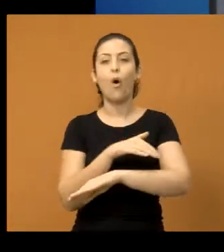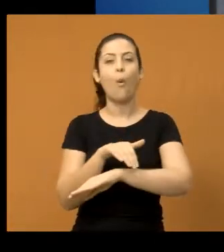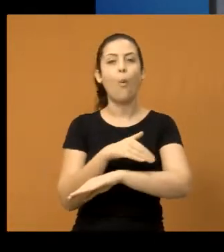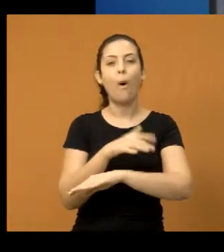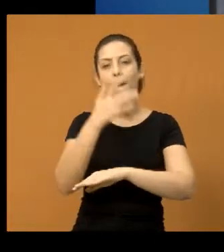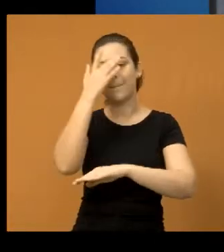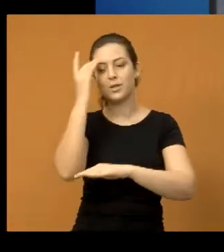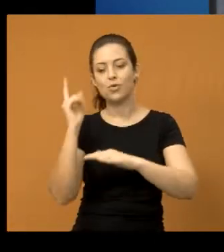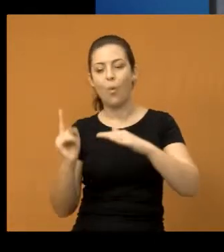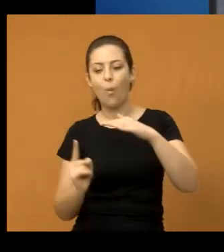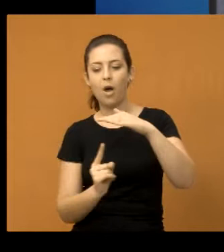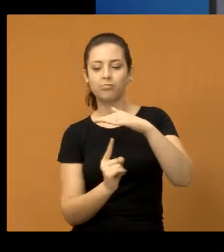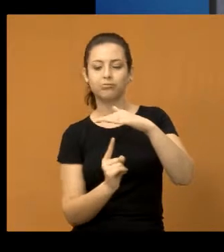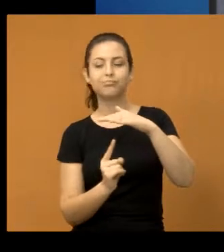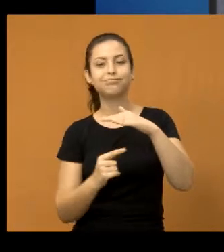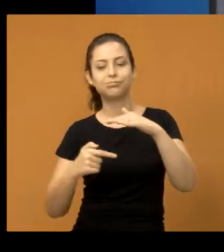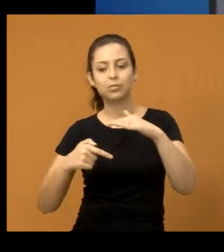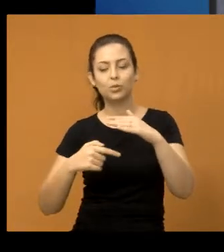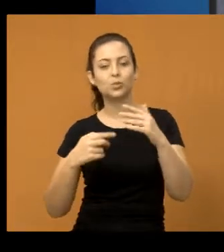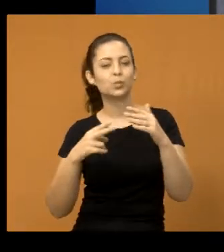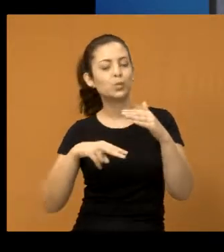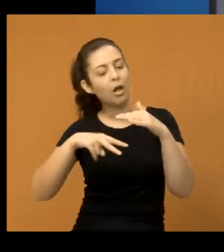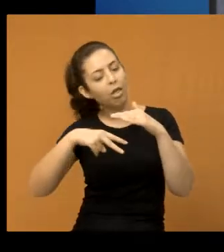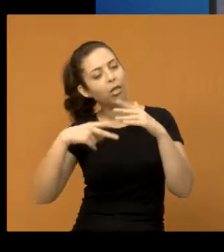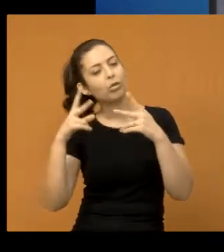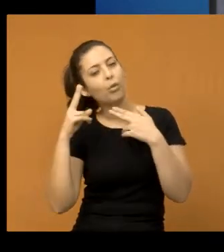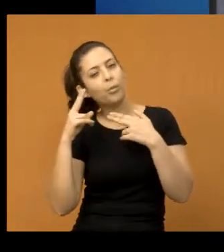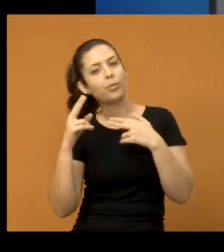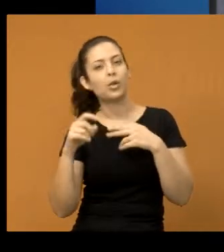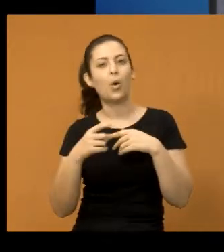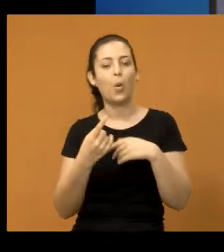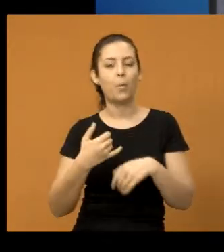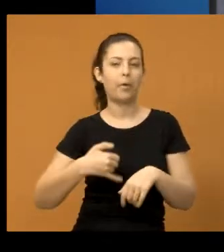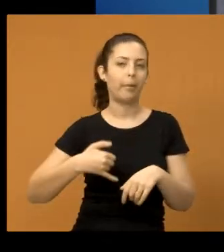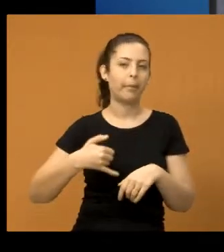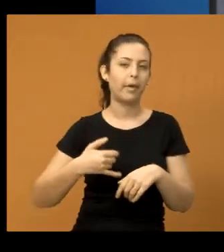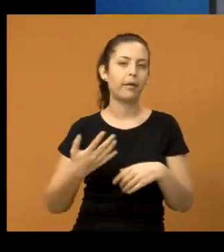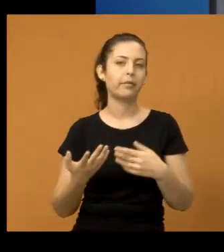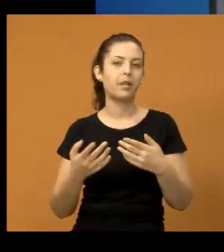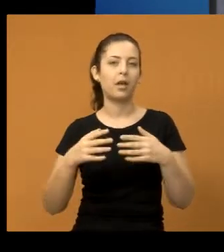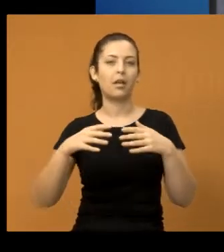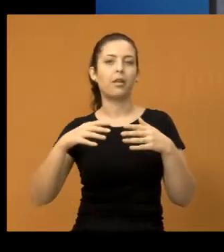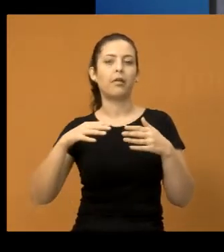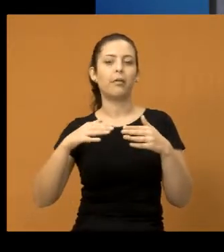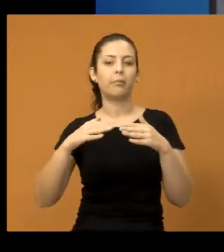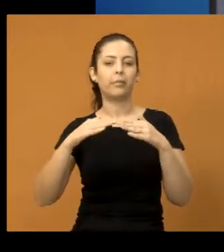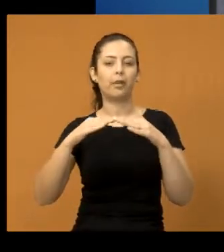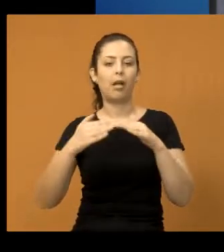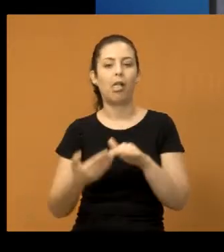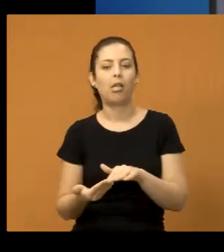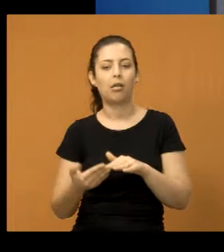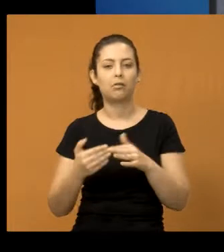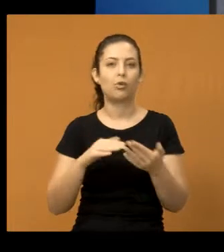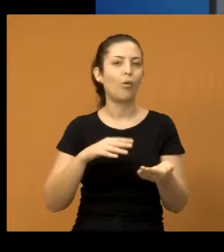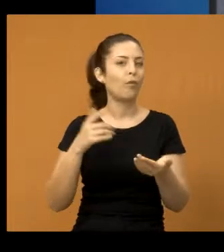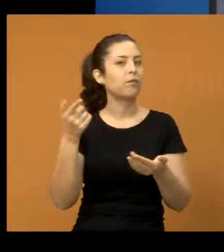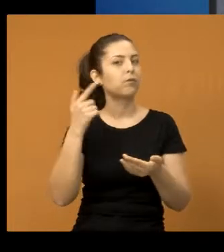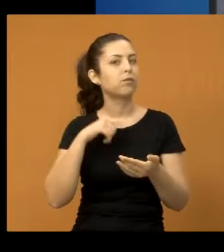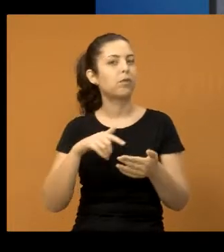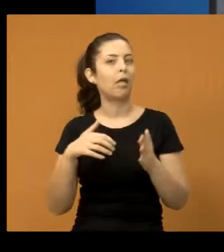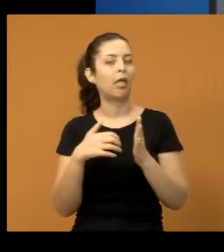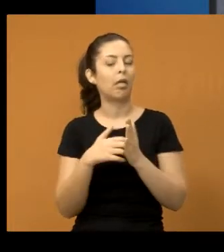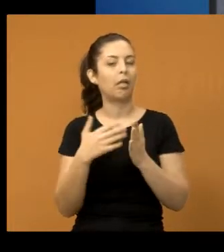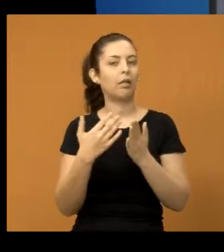que acaba se infiltrando ali para dormir, fazer as suas necessidades, e aquele negócio vem a cair mais uma vez e